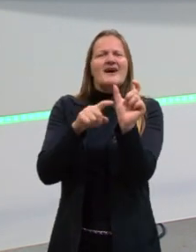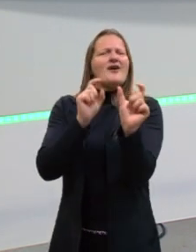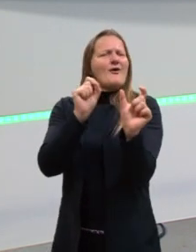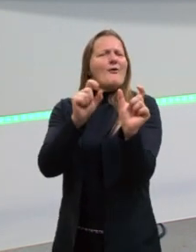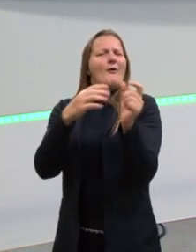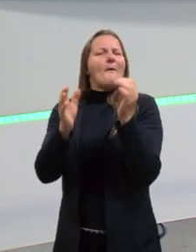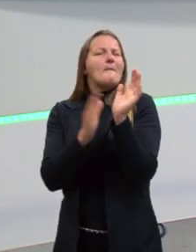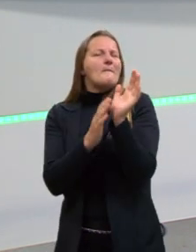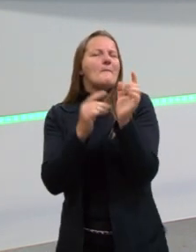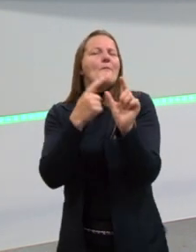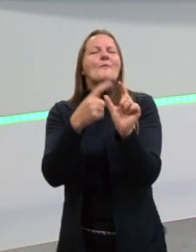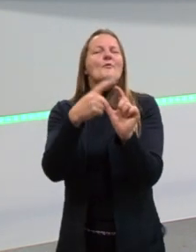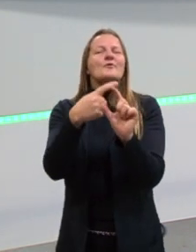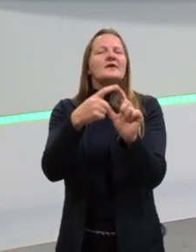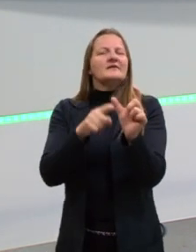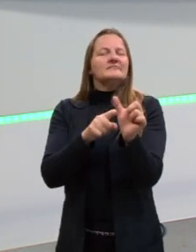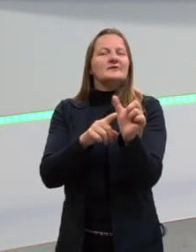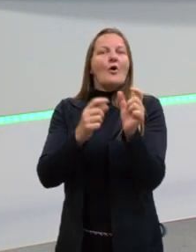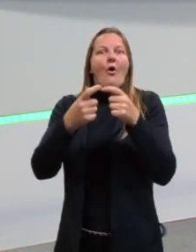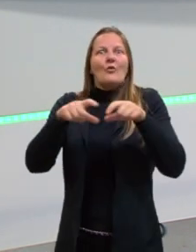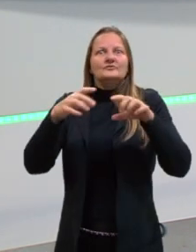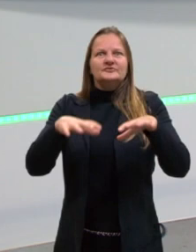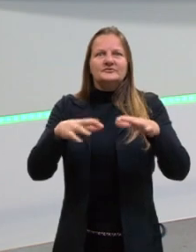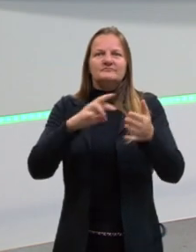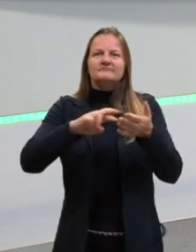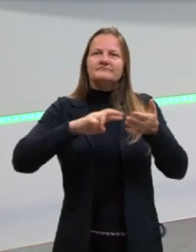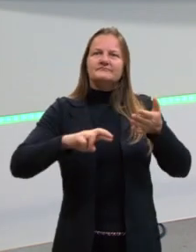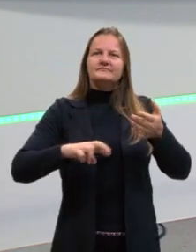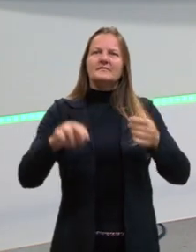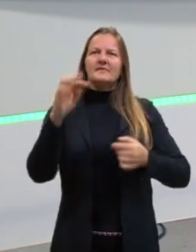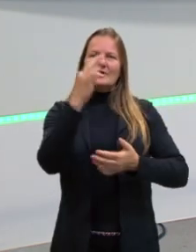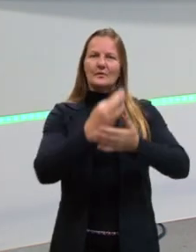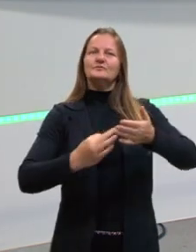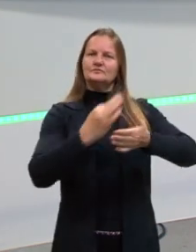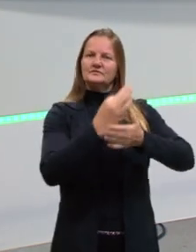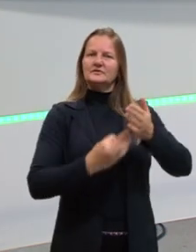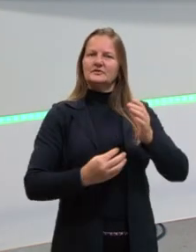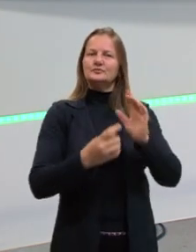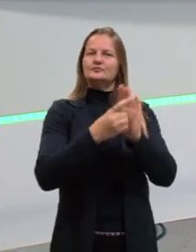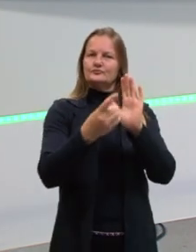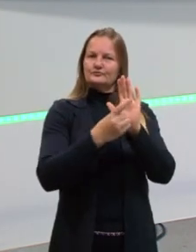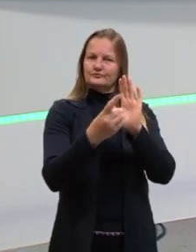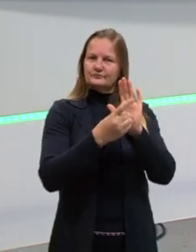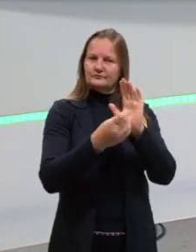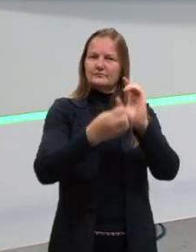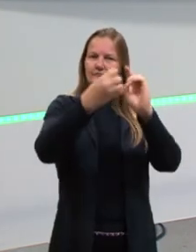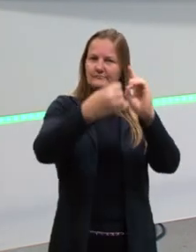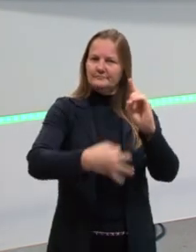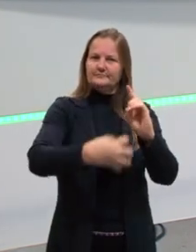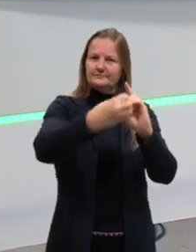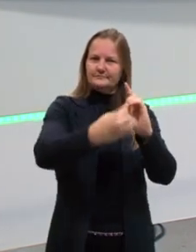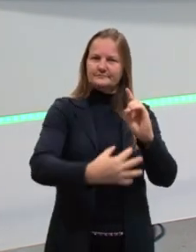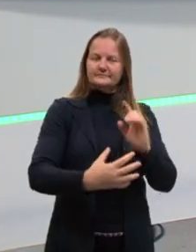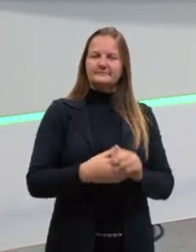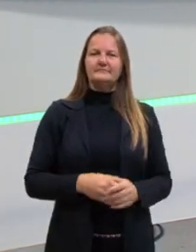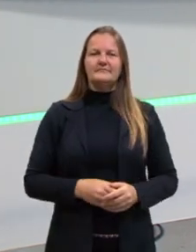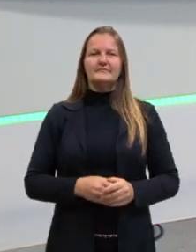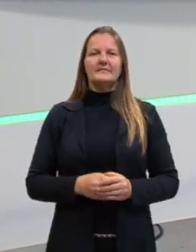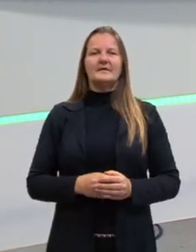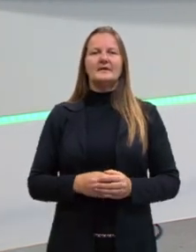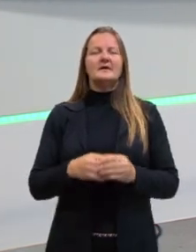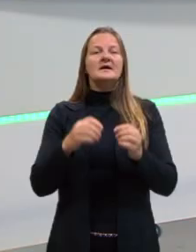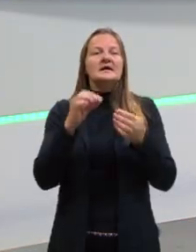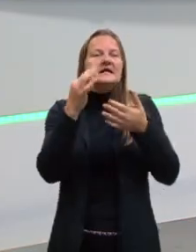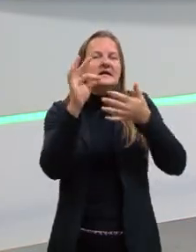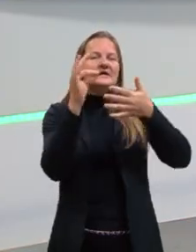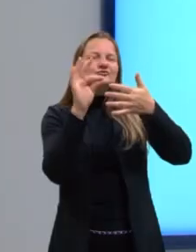qual o propósito delas, onde elas aparecem na redação, no texto dissertativo argumentativo. Então, a partir desses